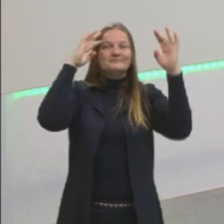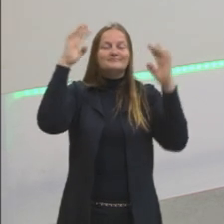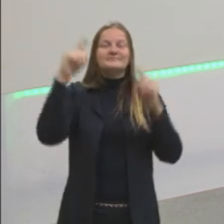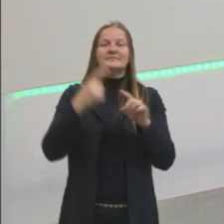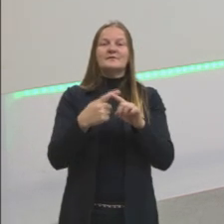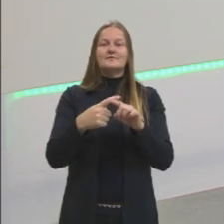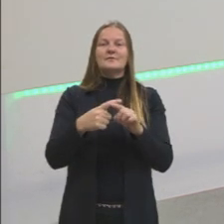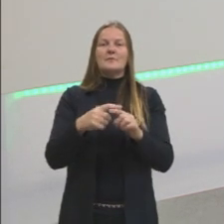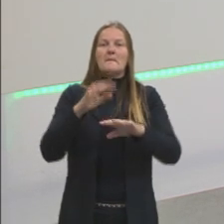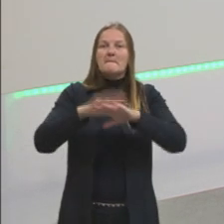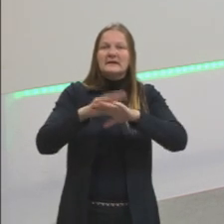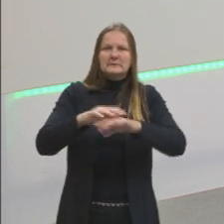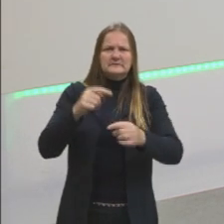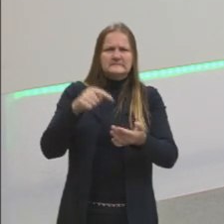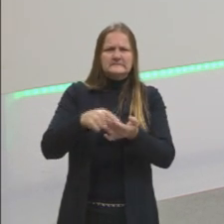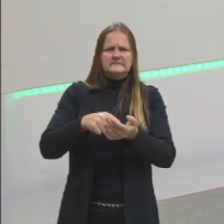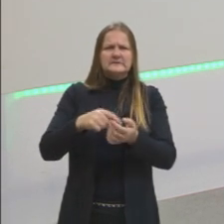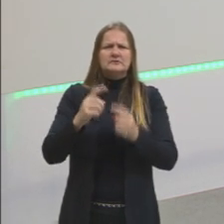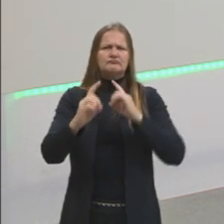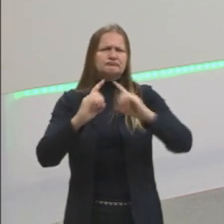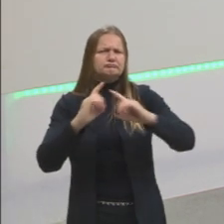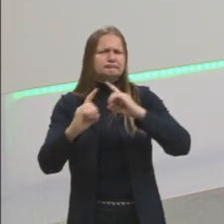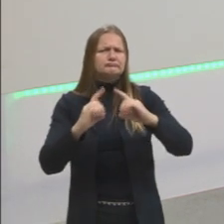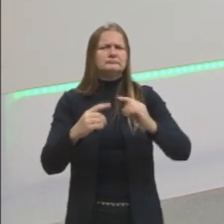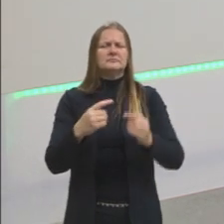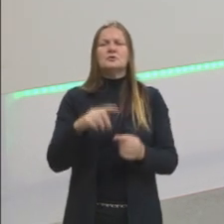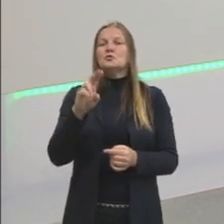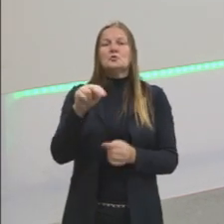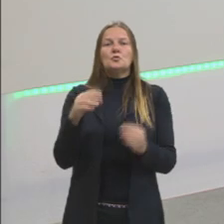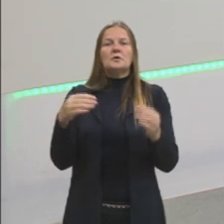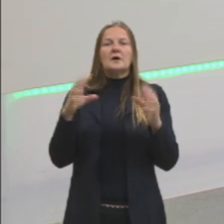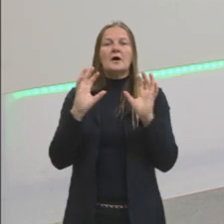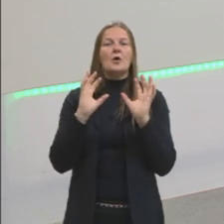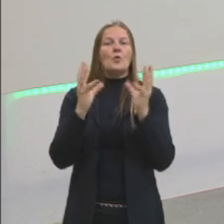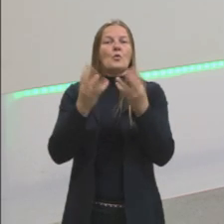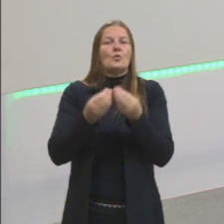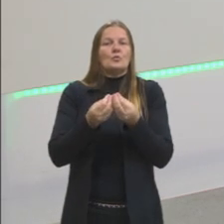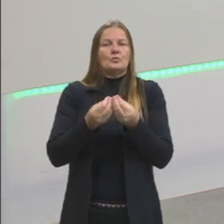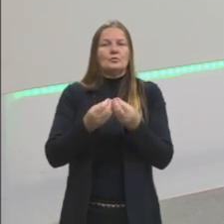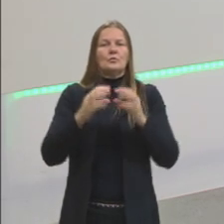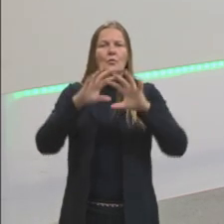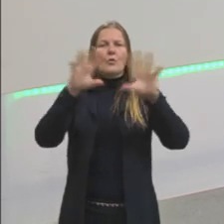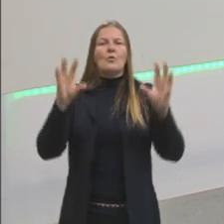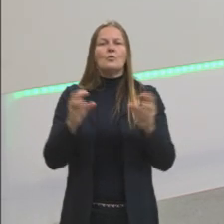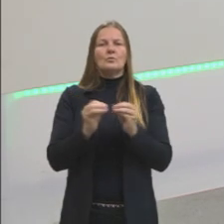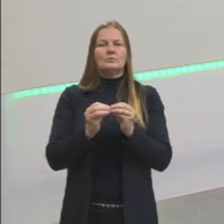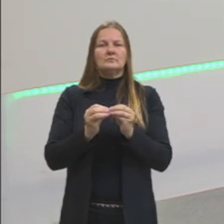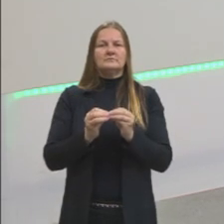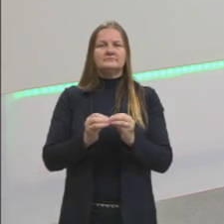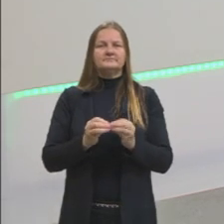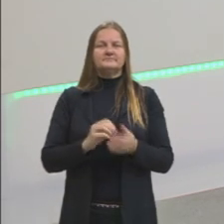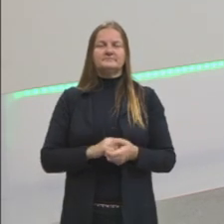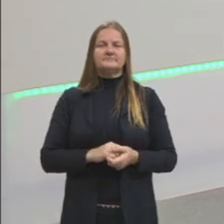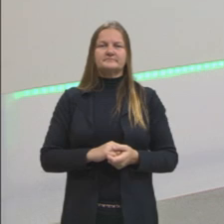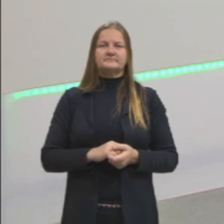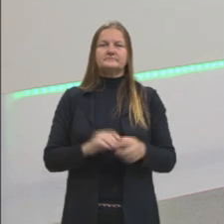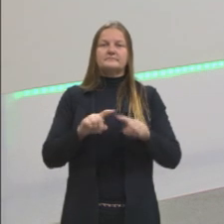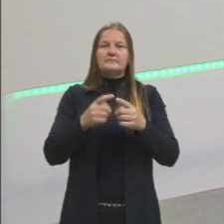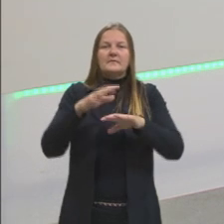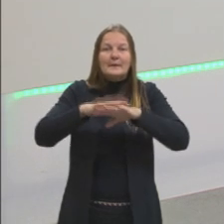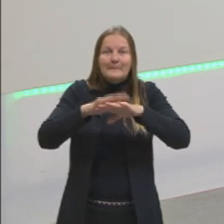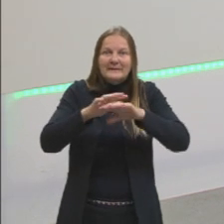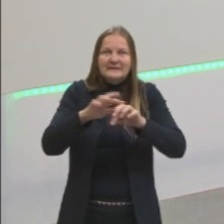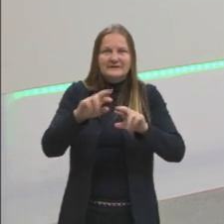A filosofia fica discutindo, discutindo e nunca chega a lugar nenhum. Talvez nem era para chegar. Mas a